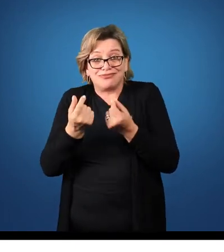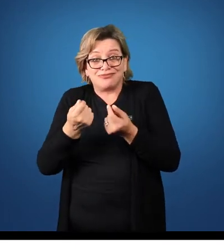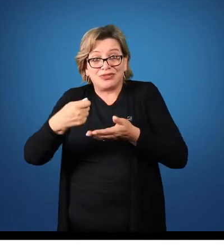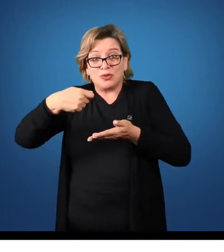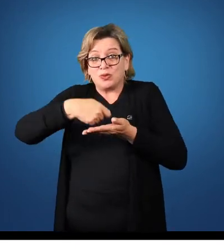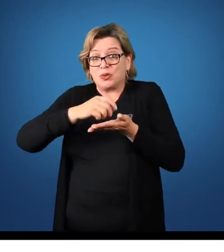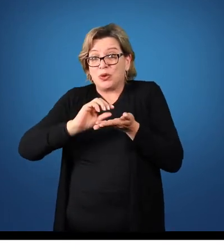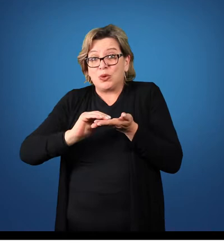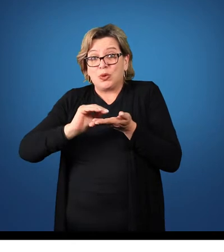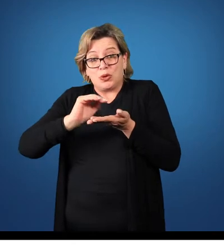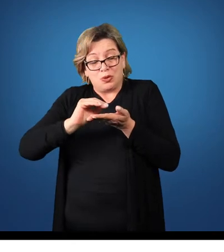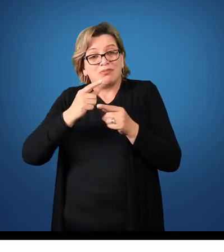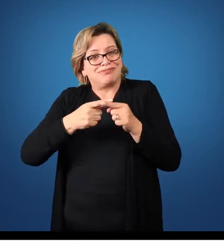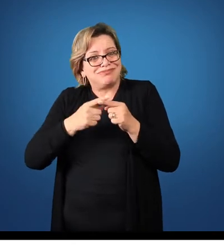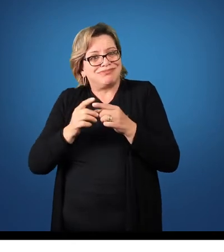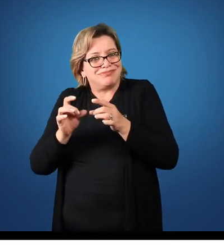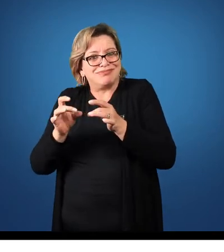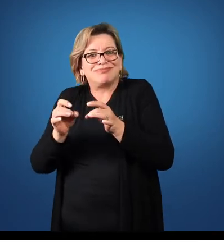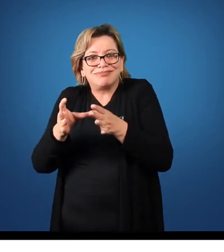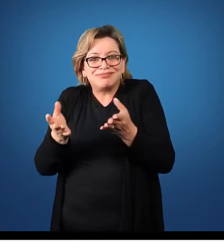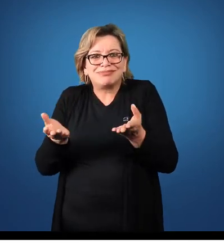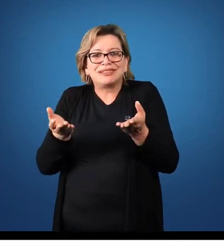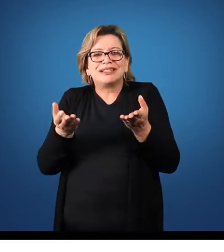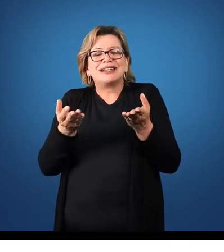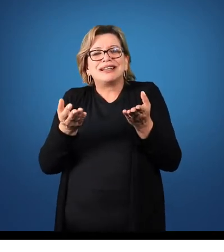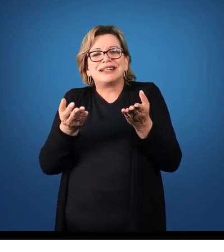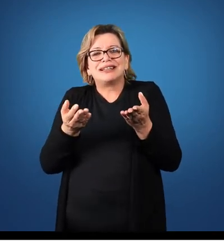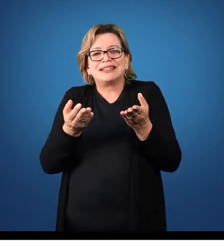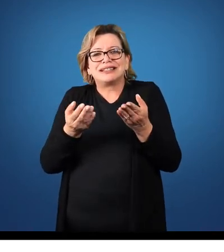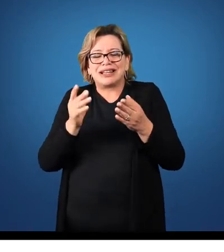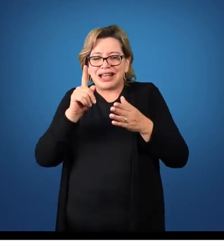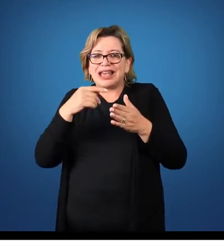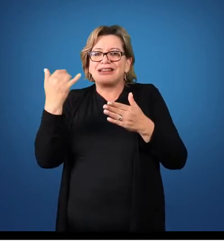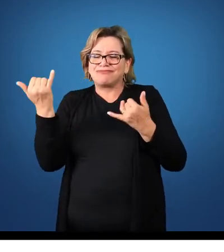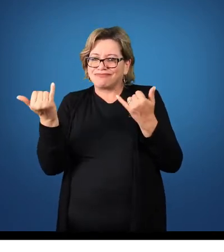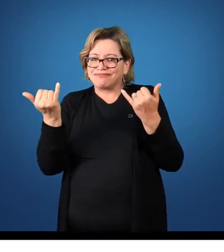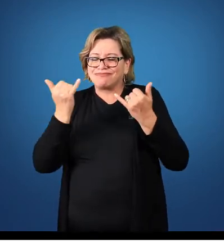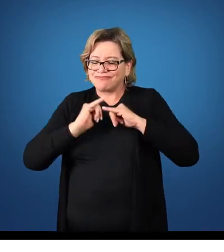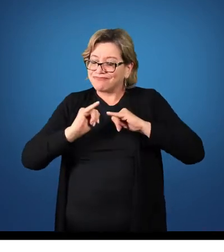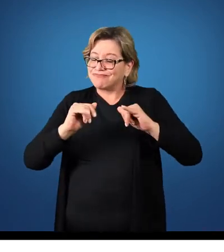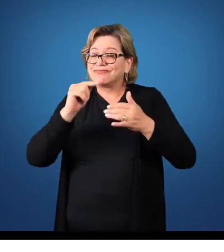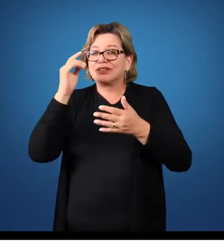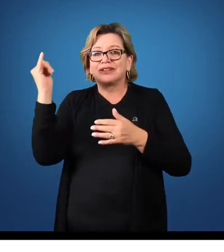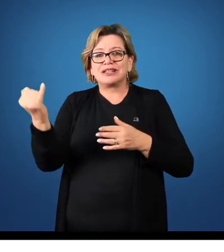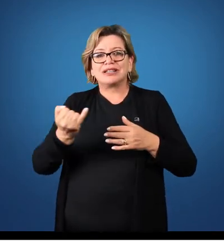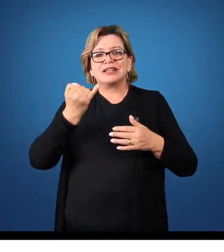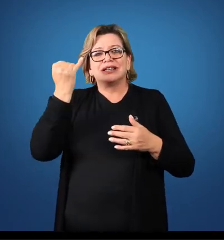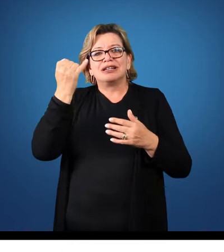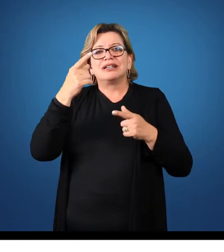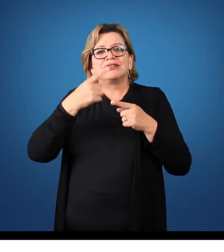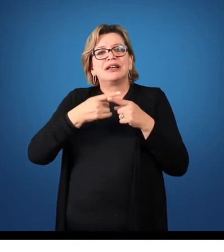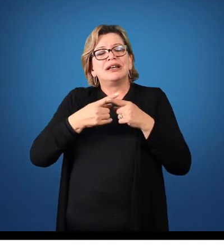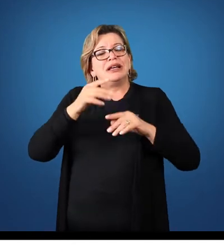por causa dessa atividade? É uma informação importante porque às vezes as entidades podem